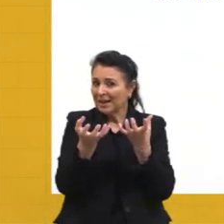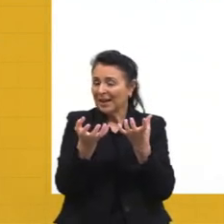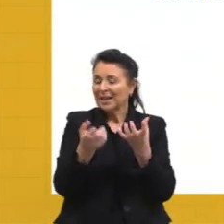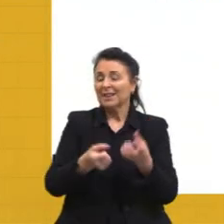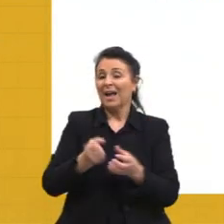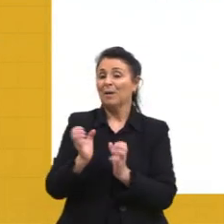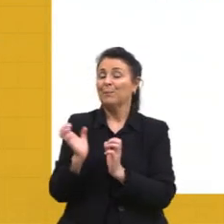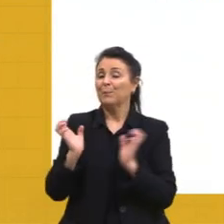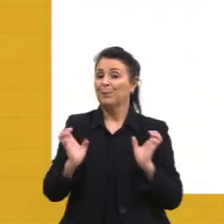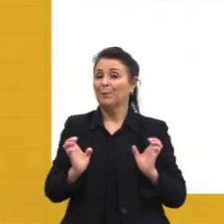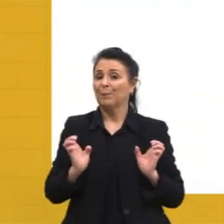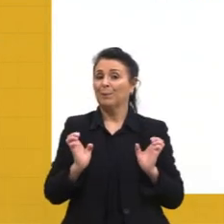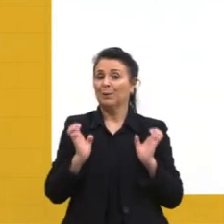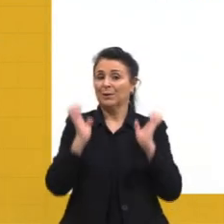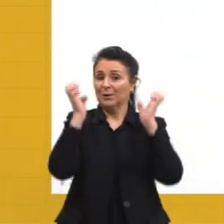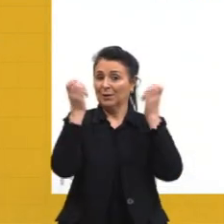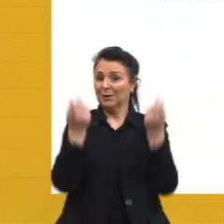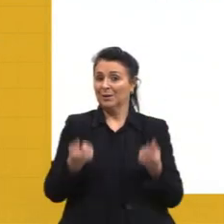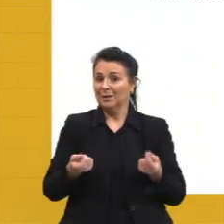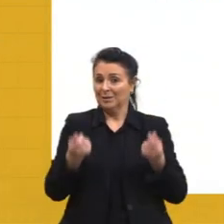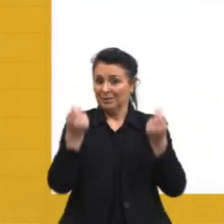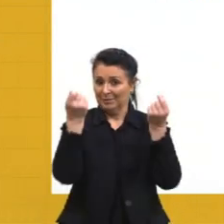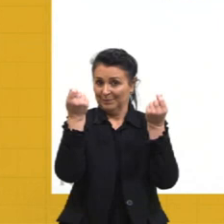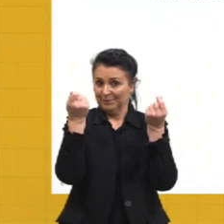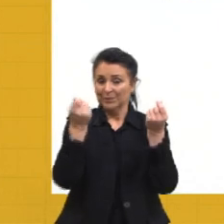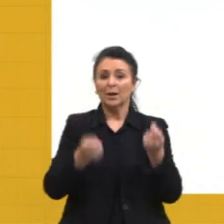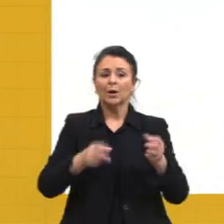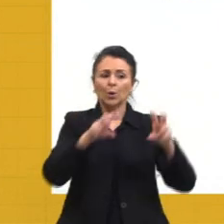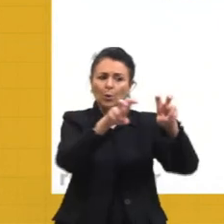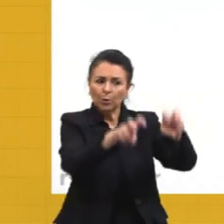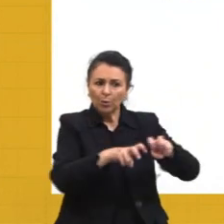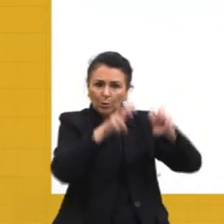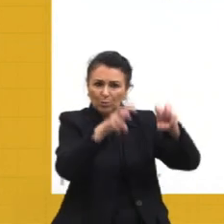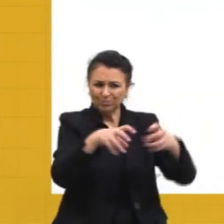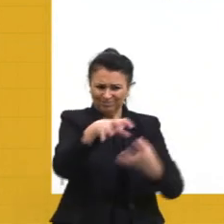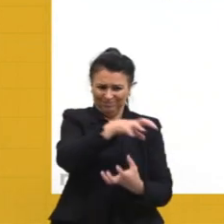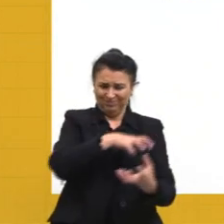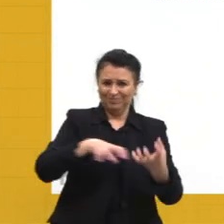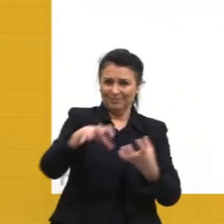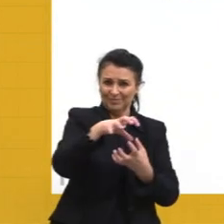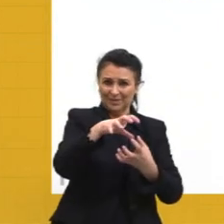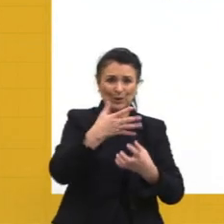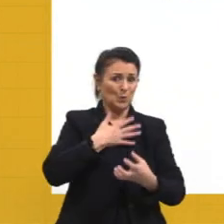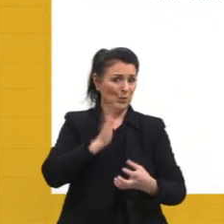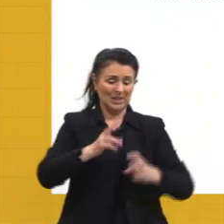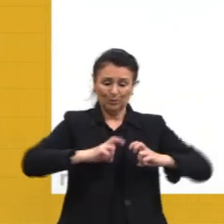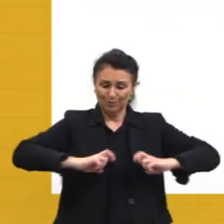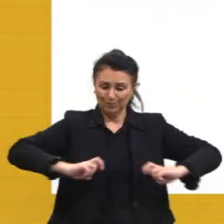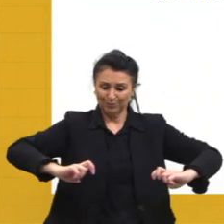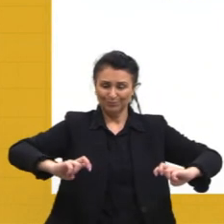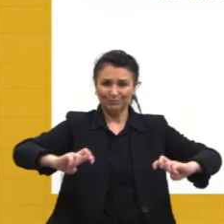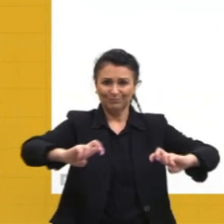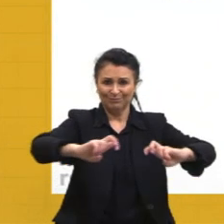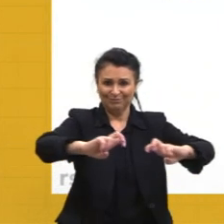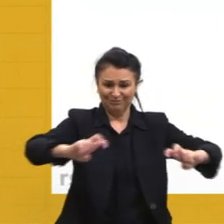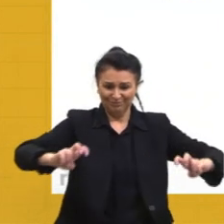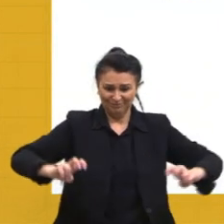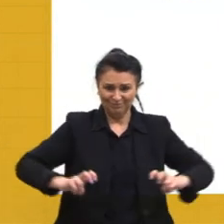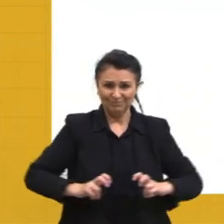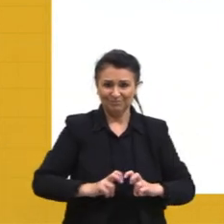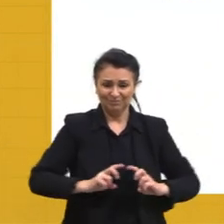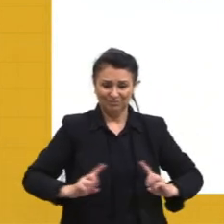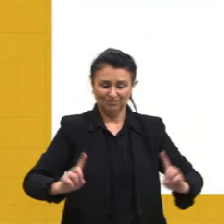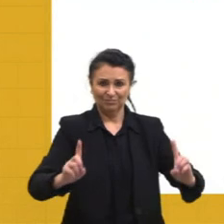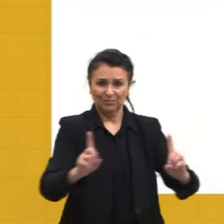Na década de 1640, camponeses se revoltaram contra os cercamentos, tecelões contra a miséria